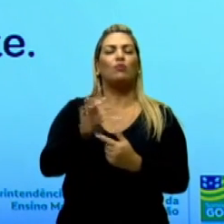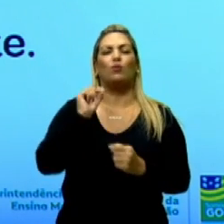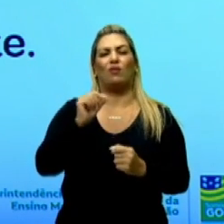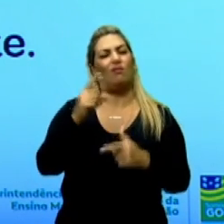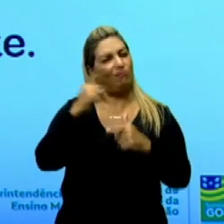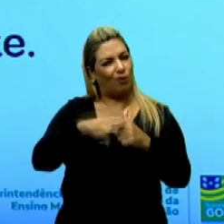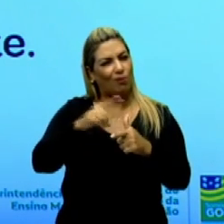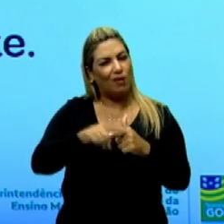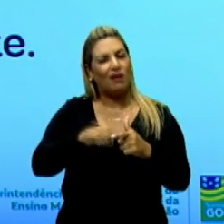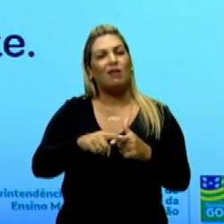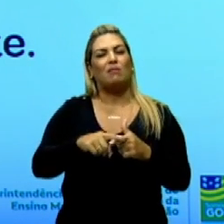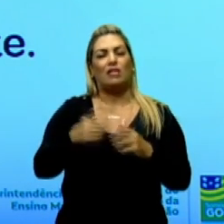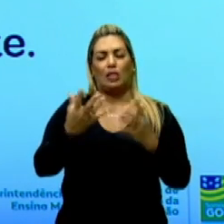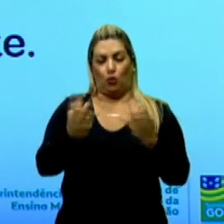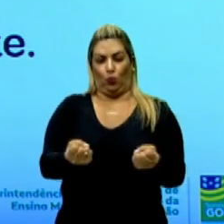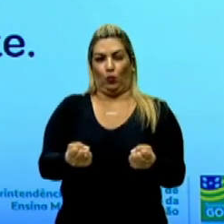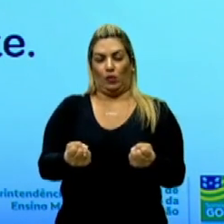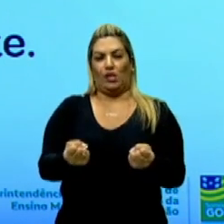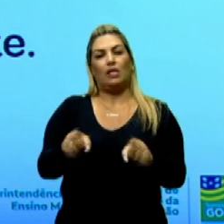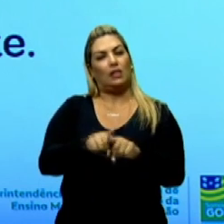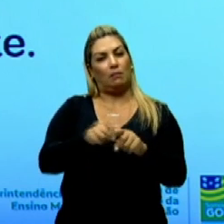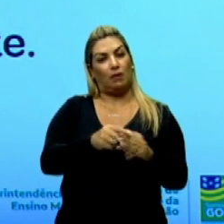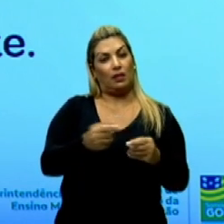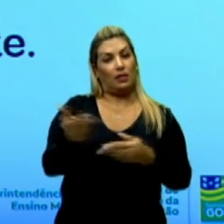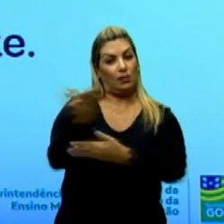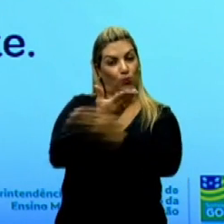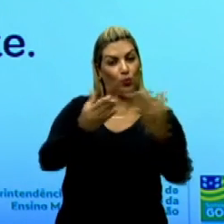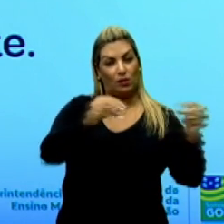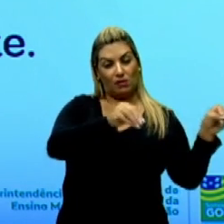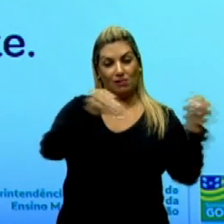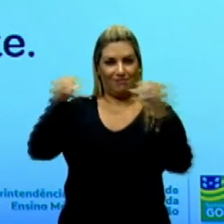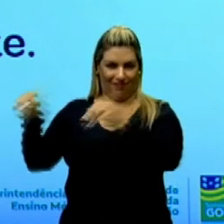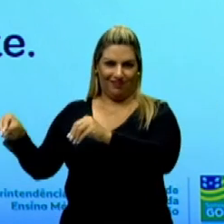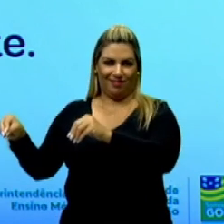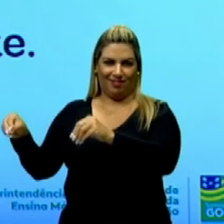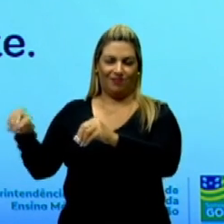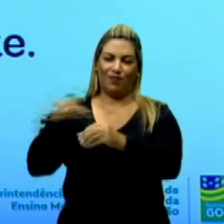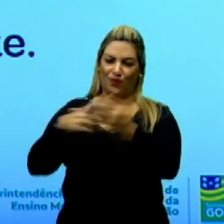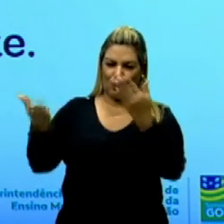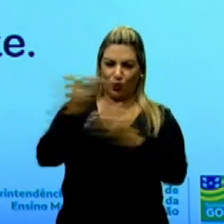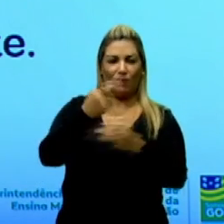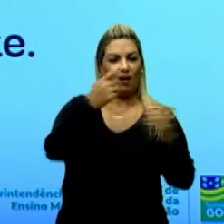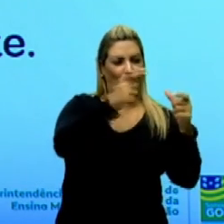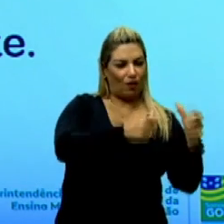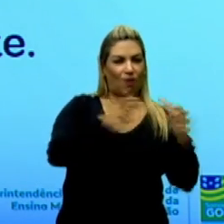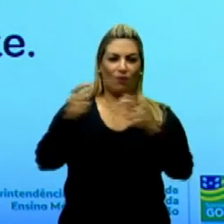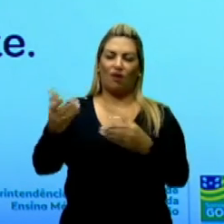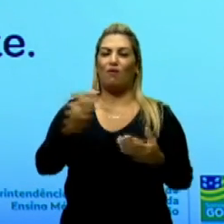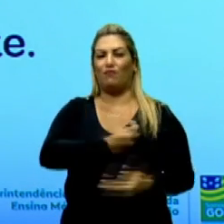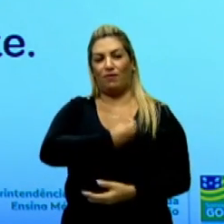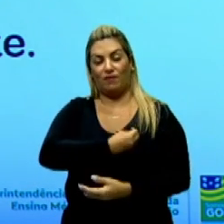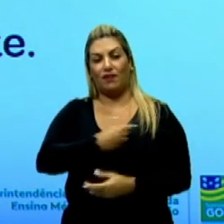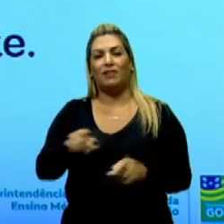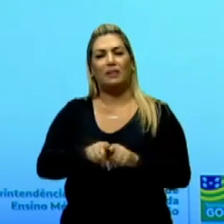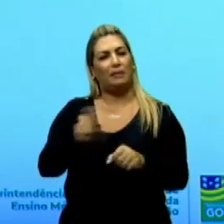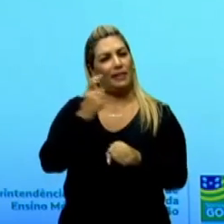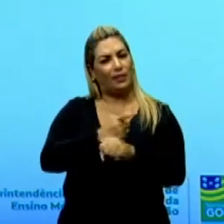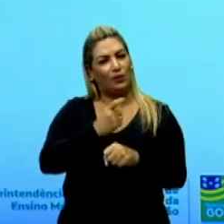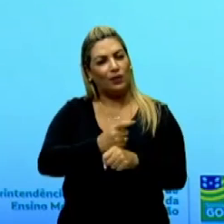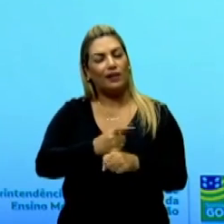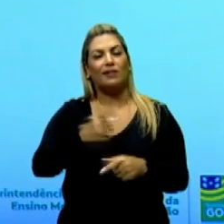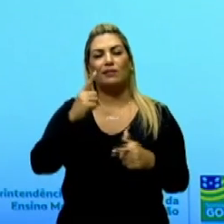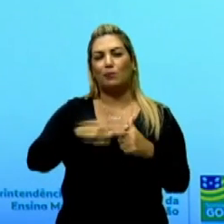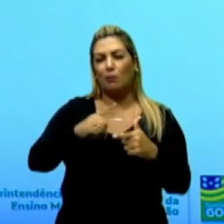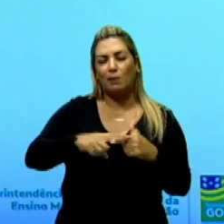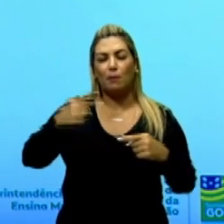retiradas, a submissão do homem ao latifundiário e a ignorância e as mazelas políticas da região